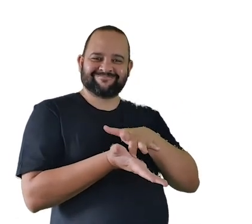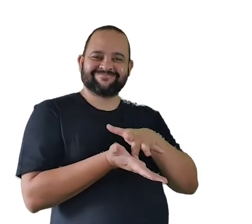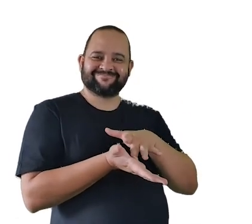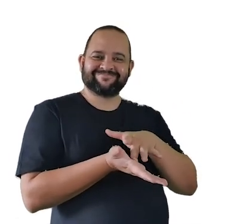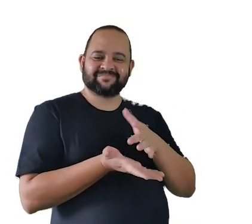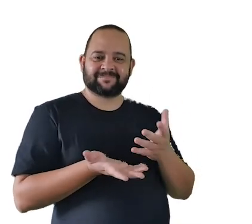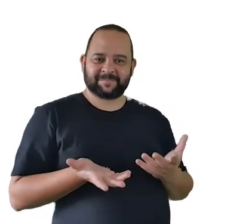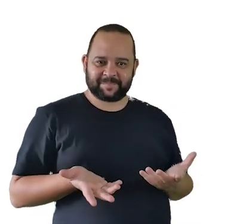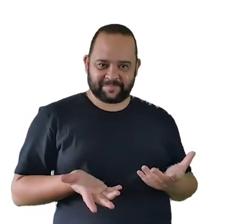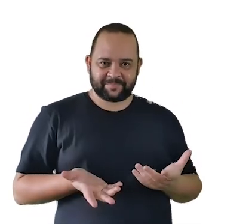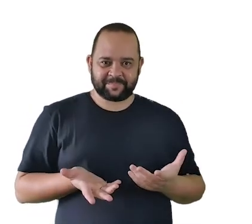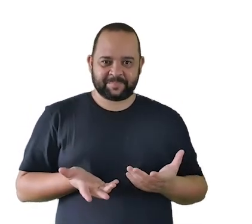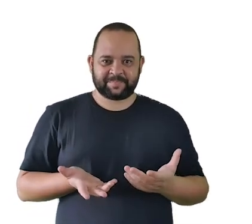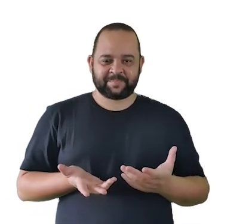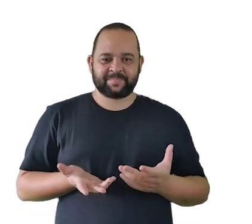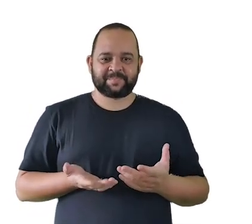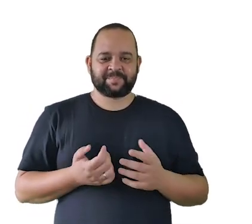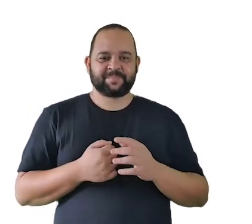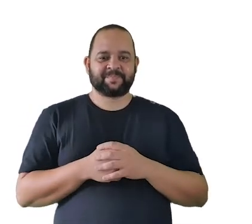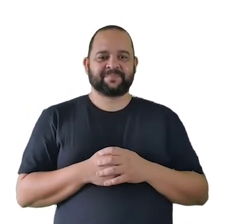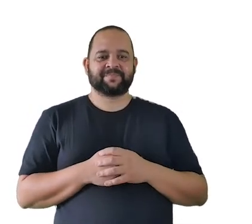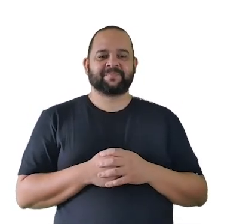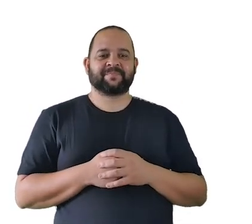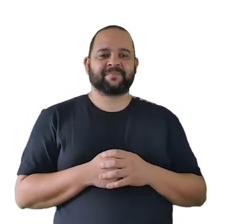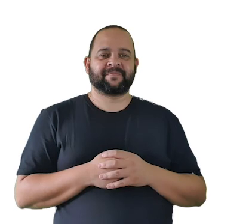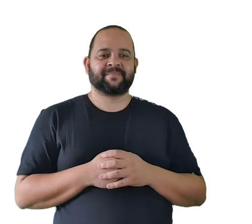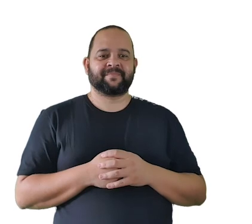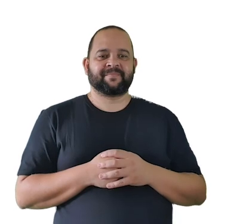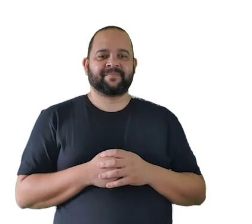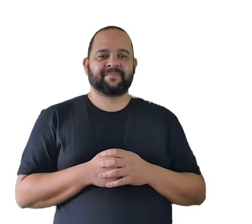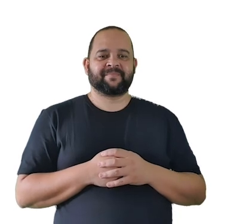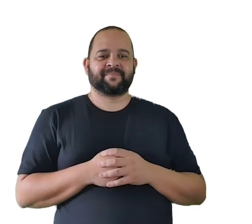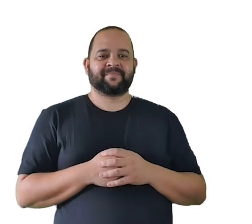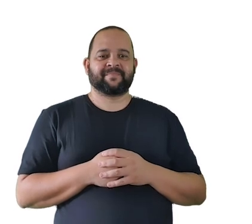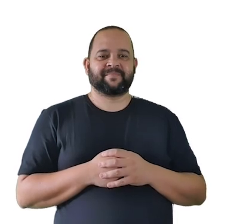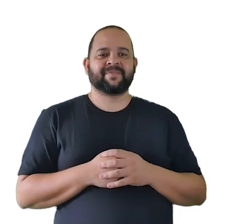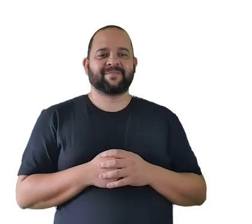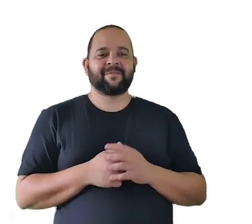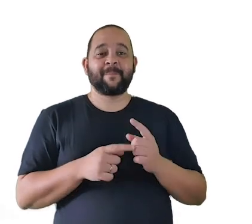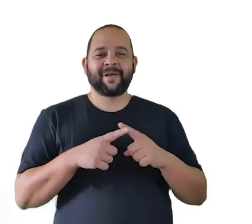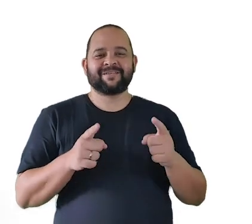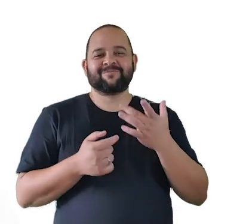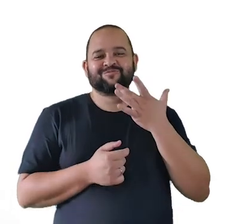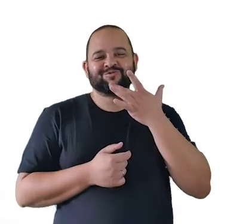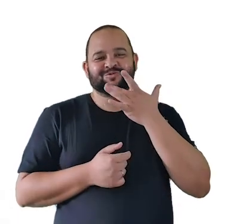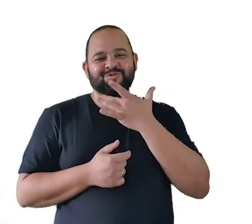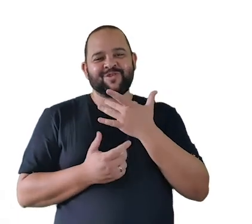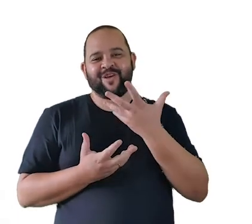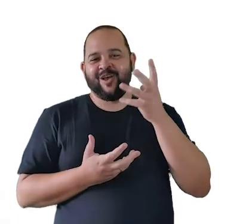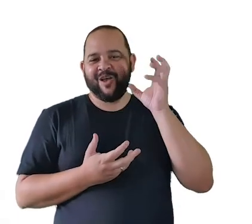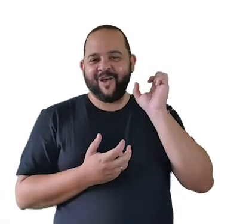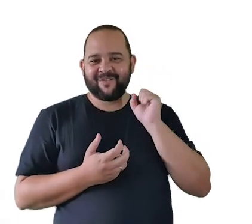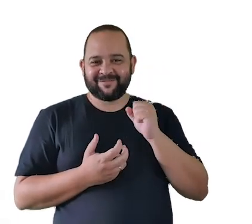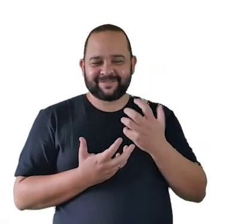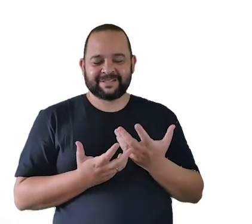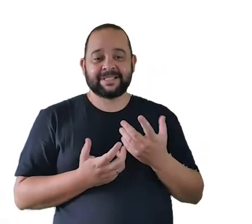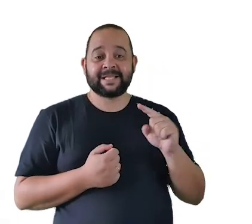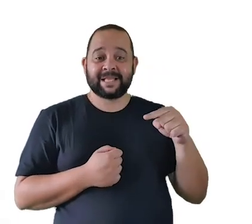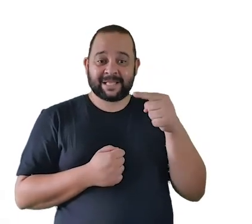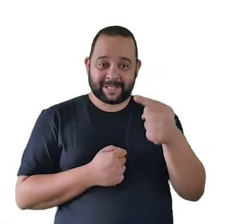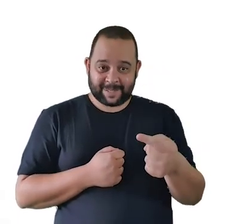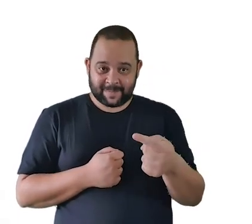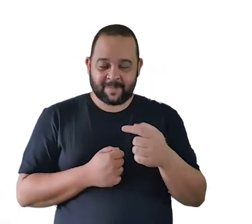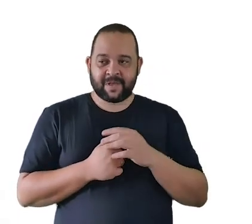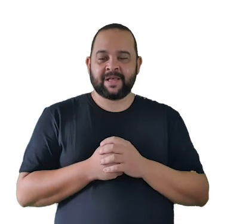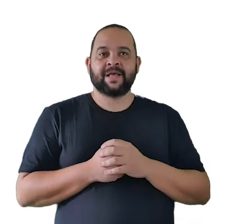de uma imoralidade assim latente e é uma delícia depois depois a gente vai ouvir